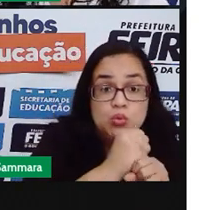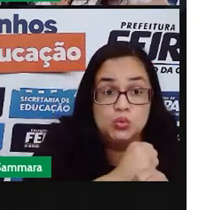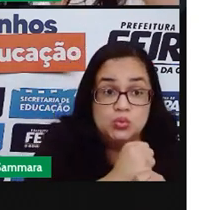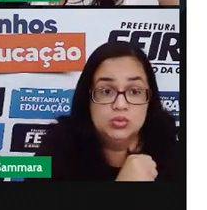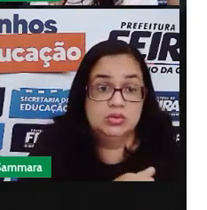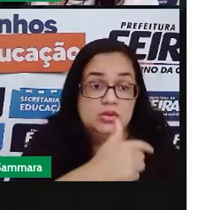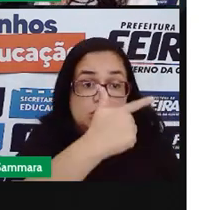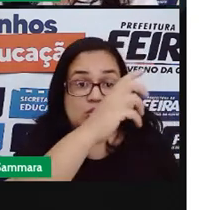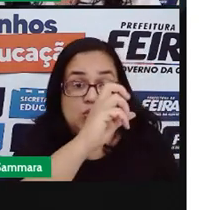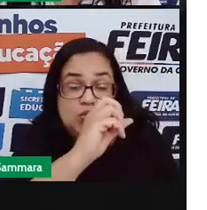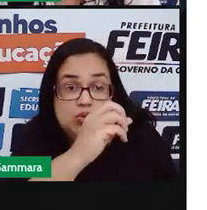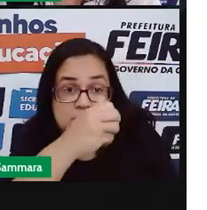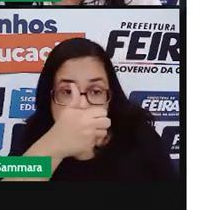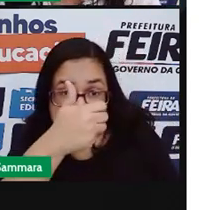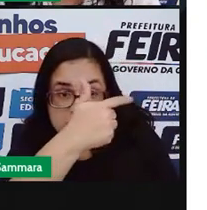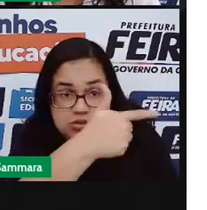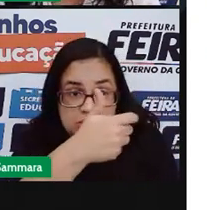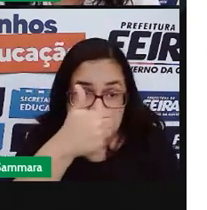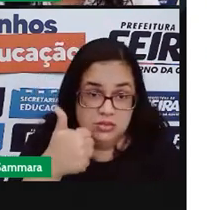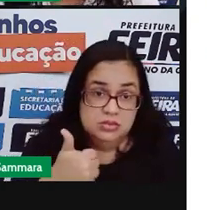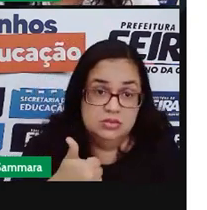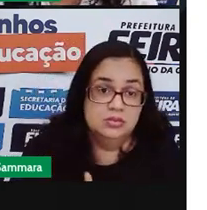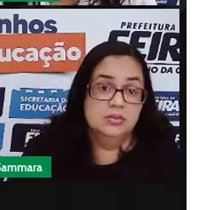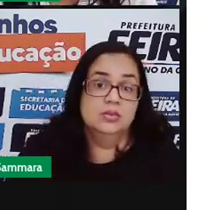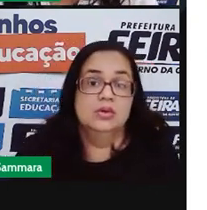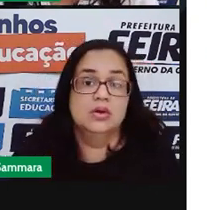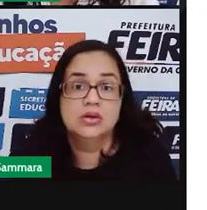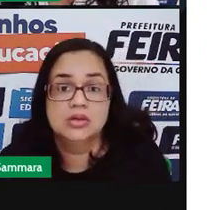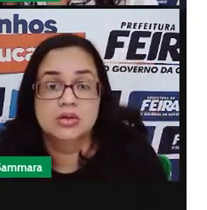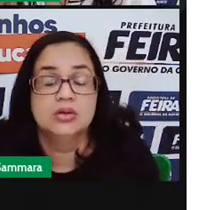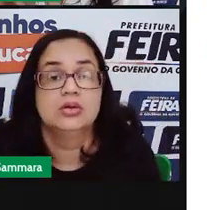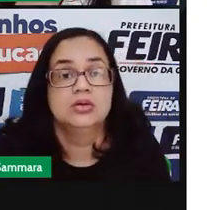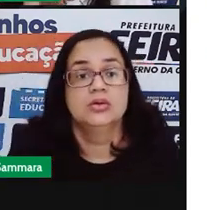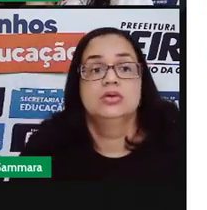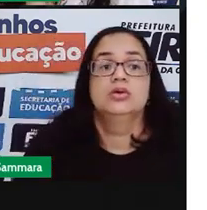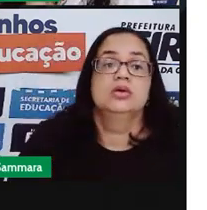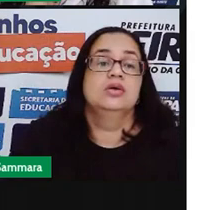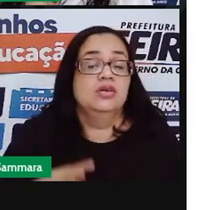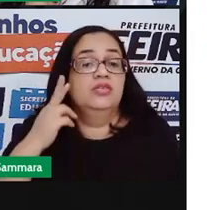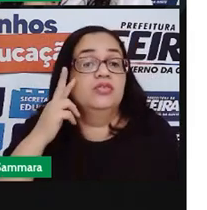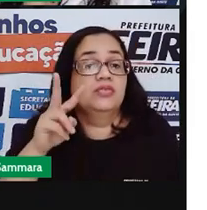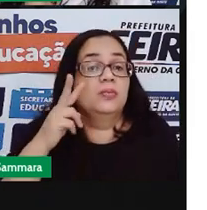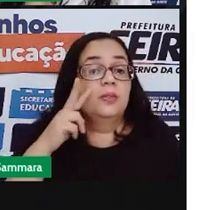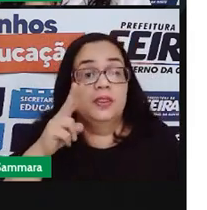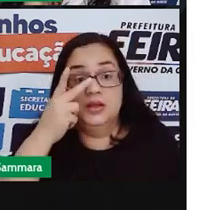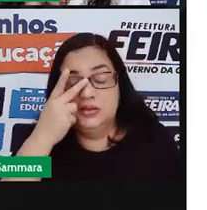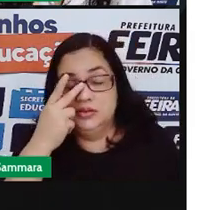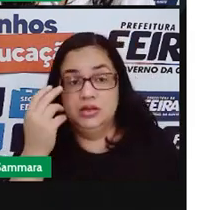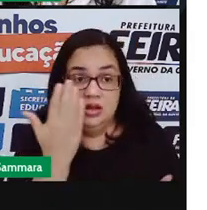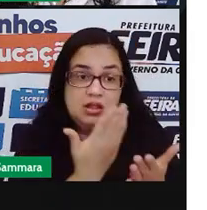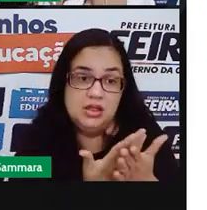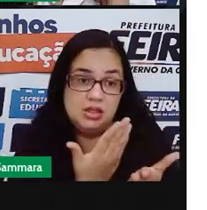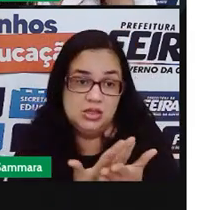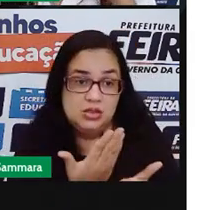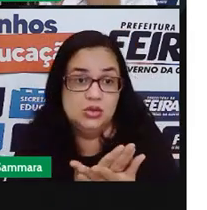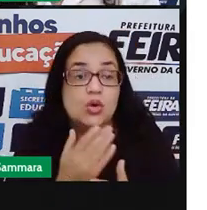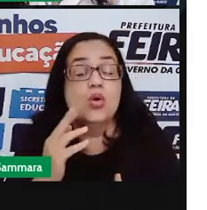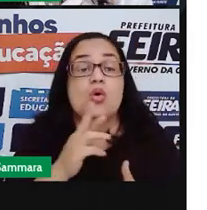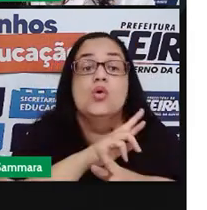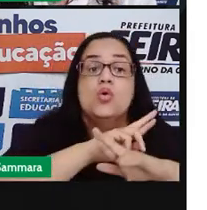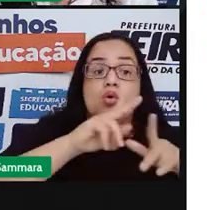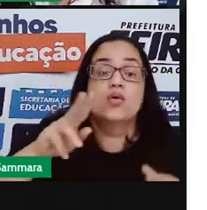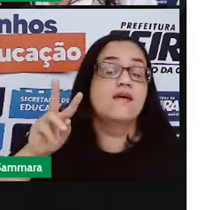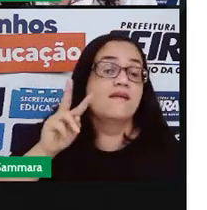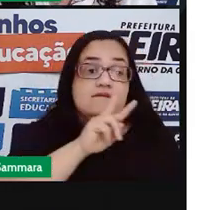ano, depois do resultado das eleições. Nós falamos durante a aula sobre as coisas que os